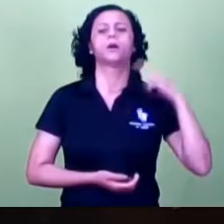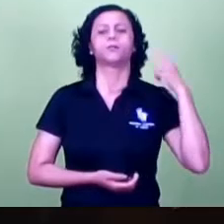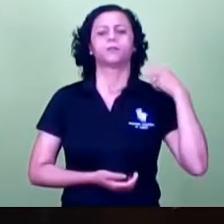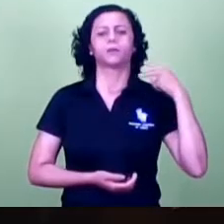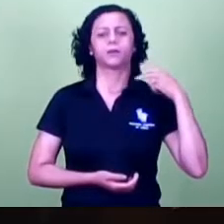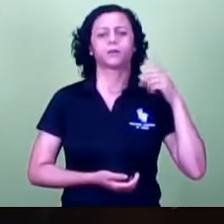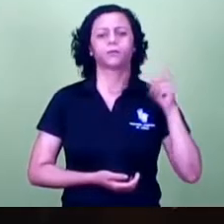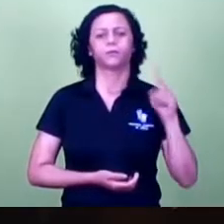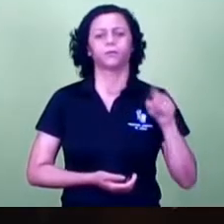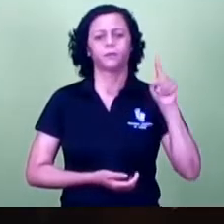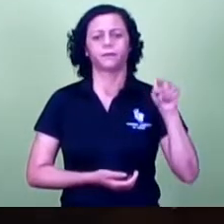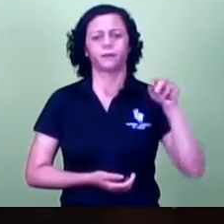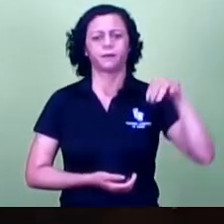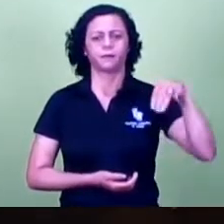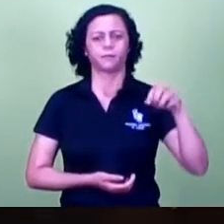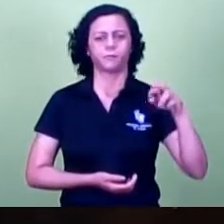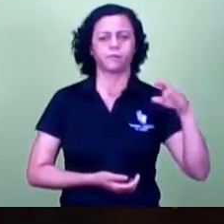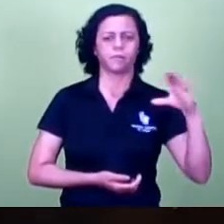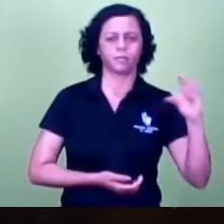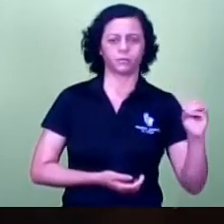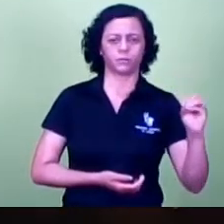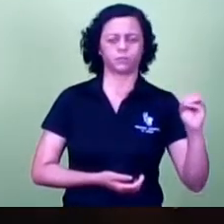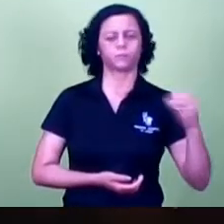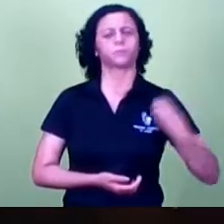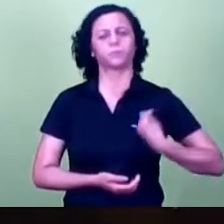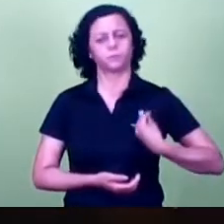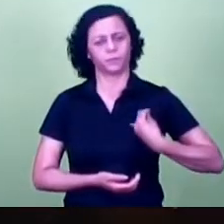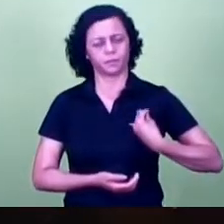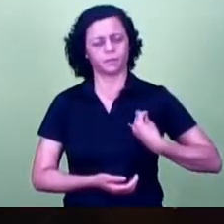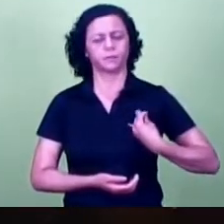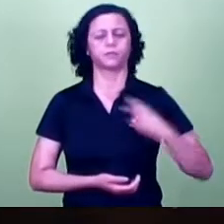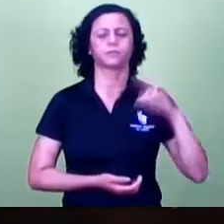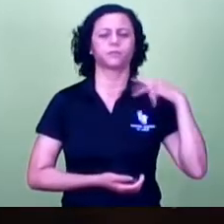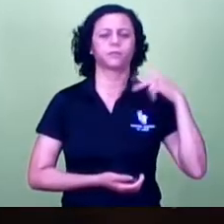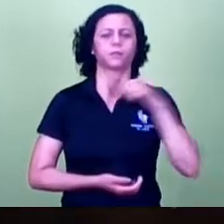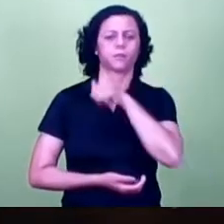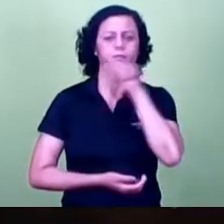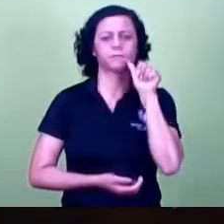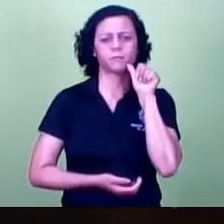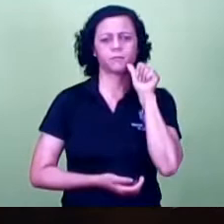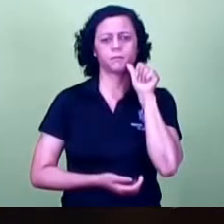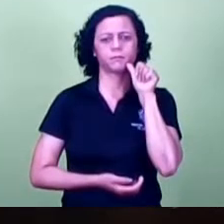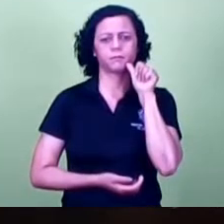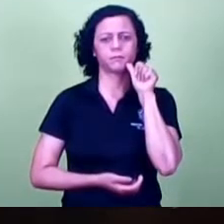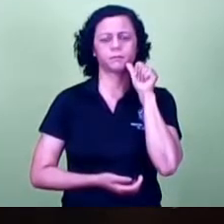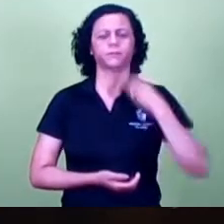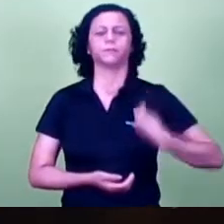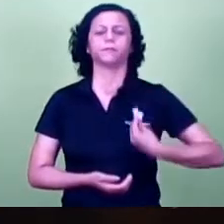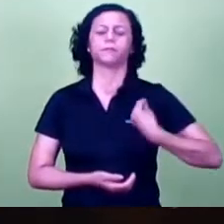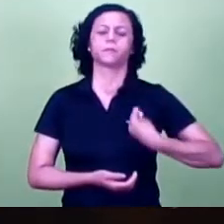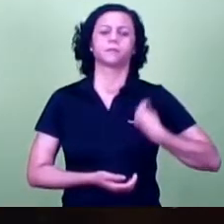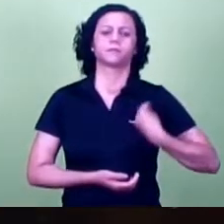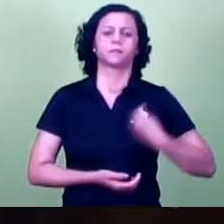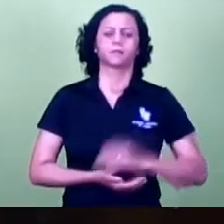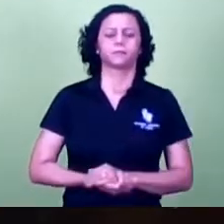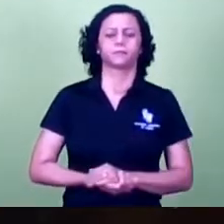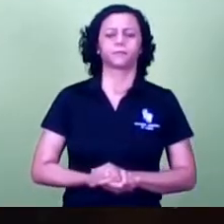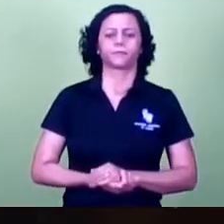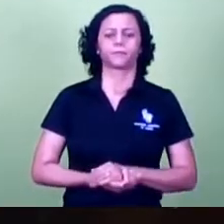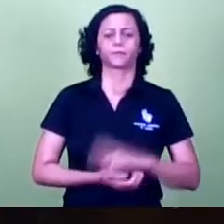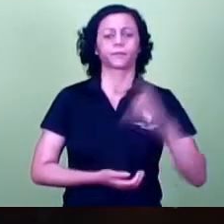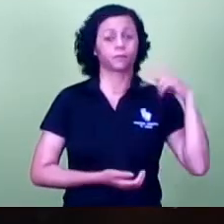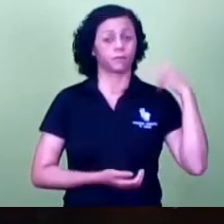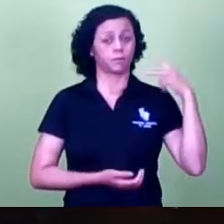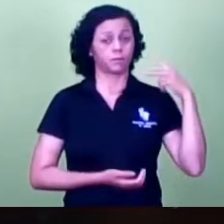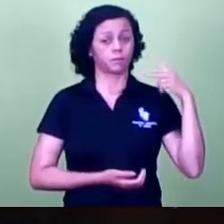Márcio Garotinho. Presente, excelência. Vereador Sargento Belo Casal. Presente, excelência. Vereador